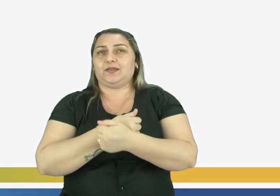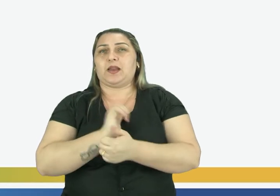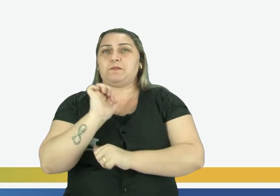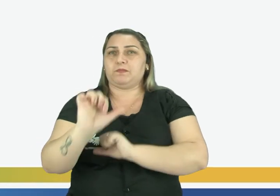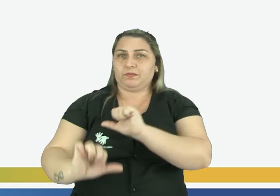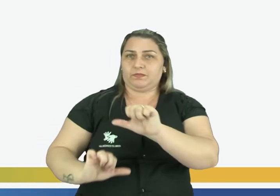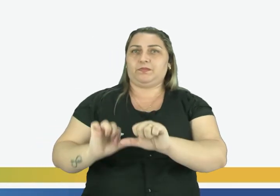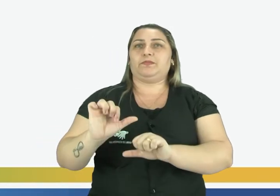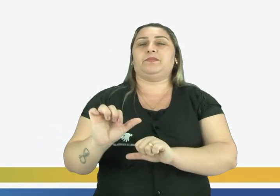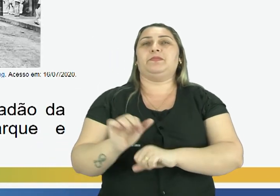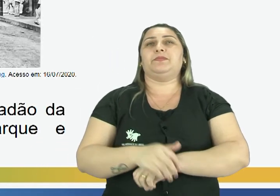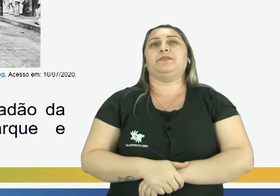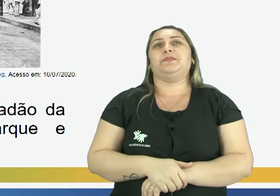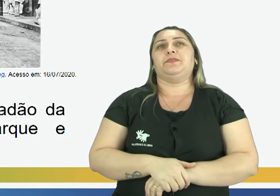lindo, né? Tá transformado.